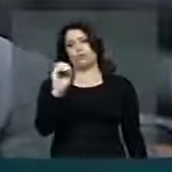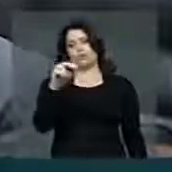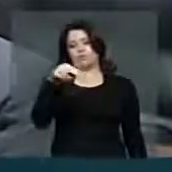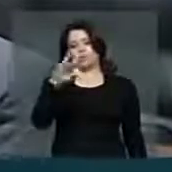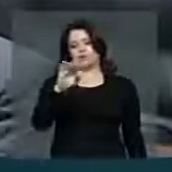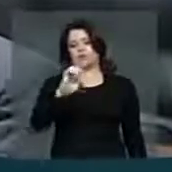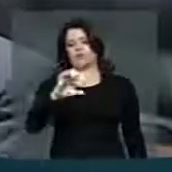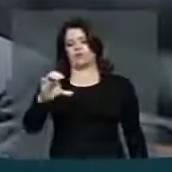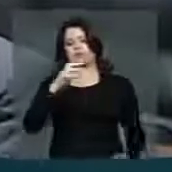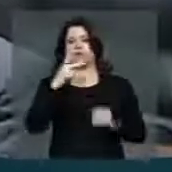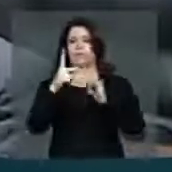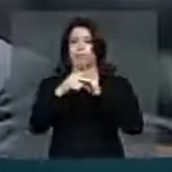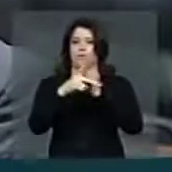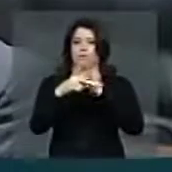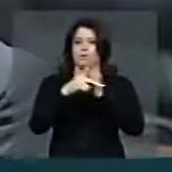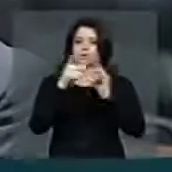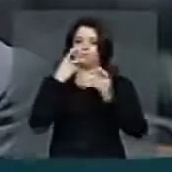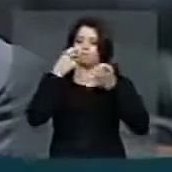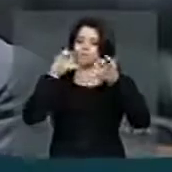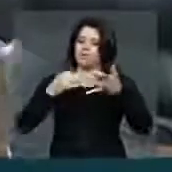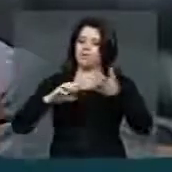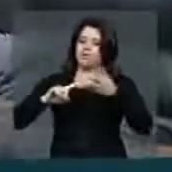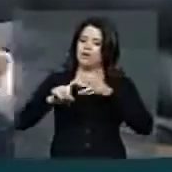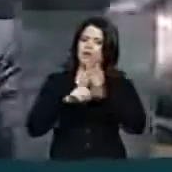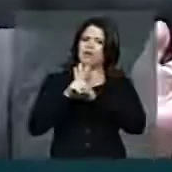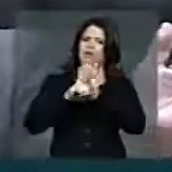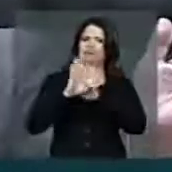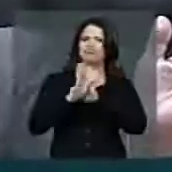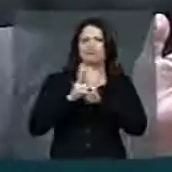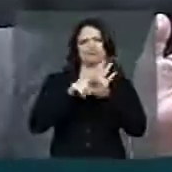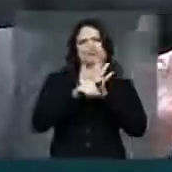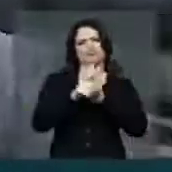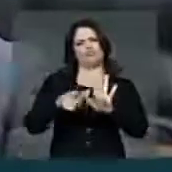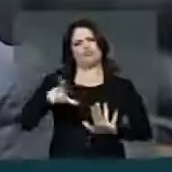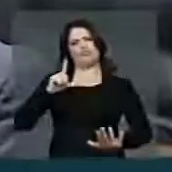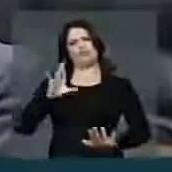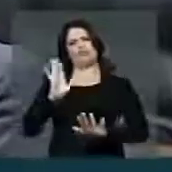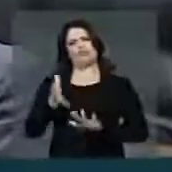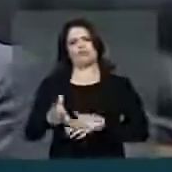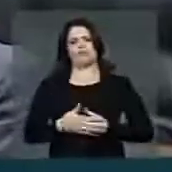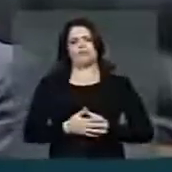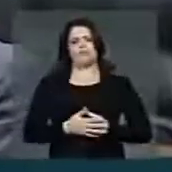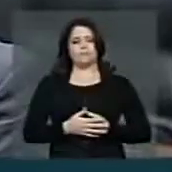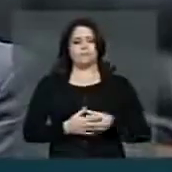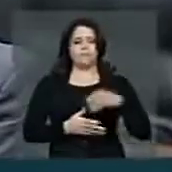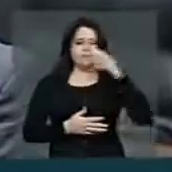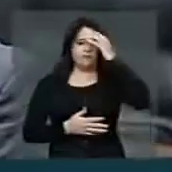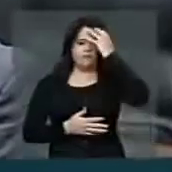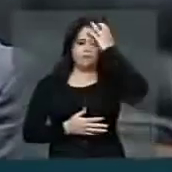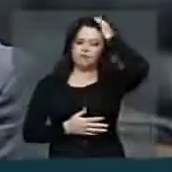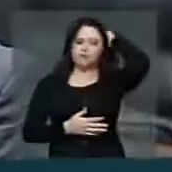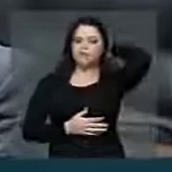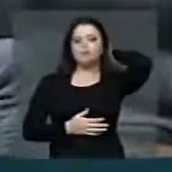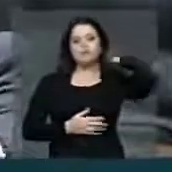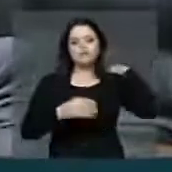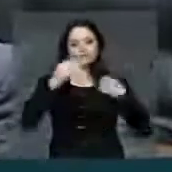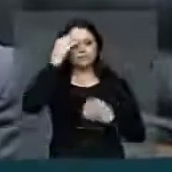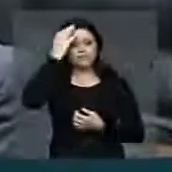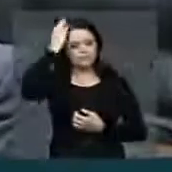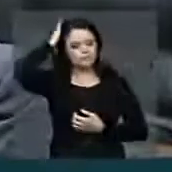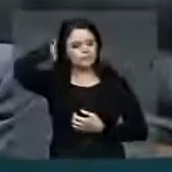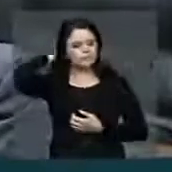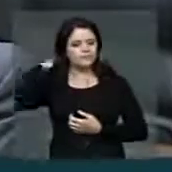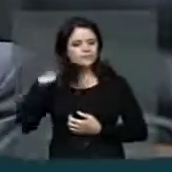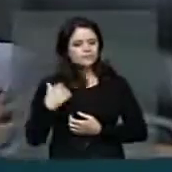membro desta comissão especial que analisou, já foi analisada lá na comissão